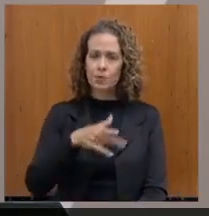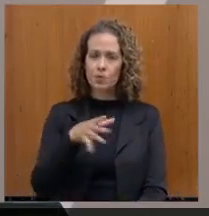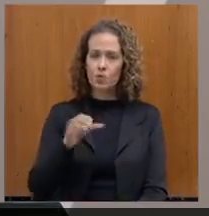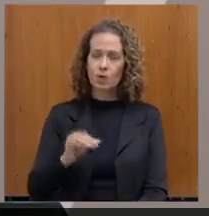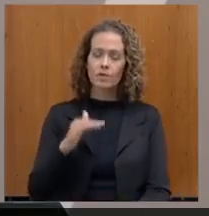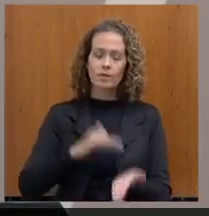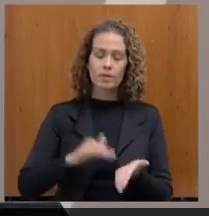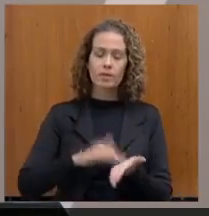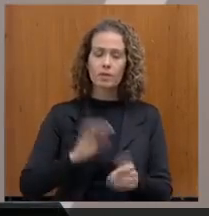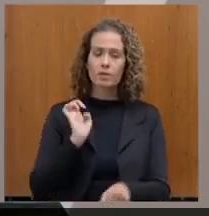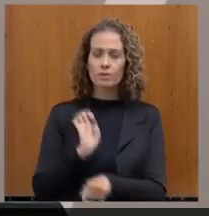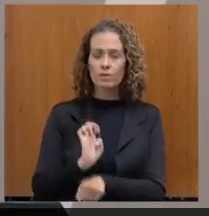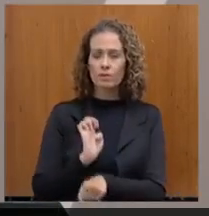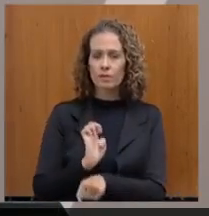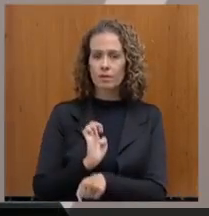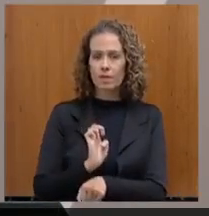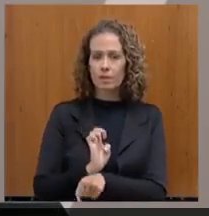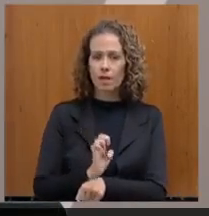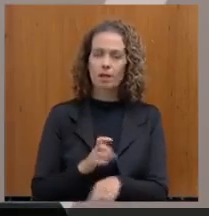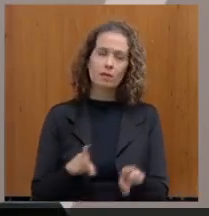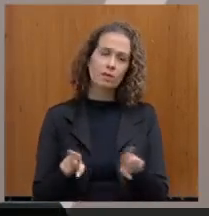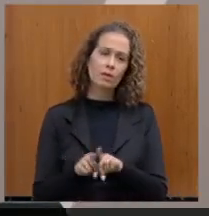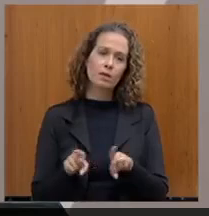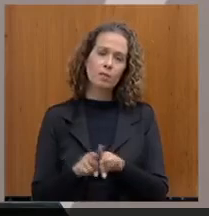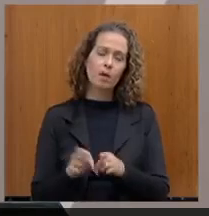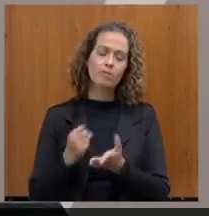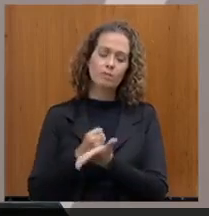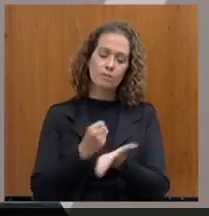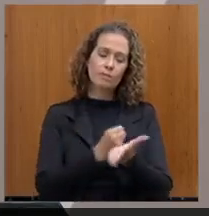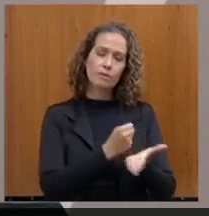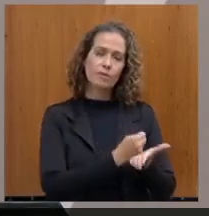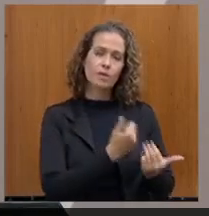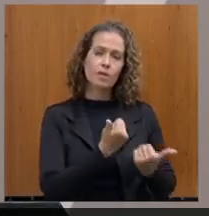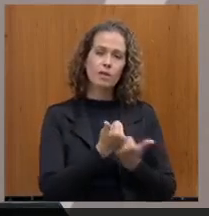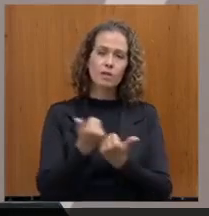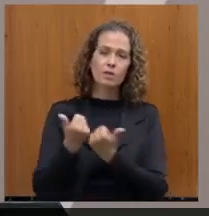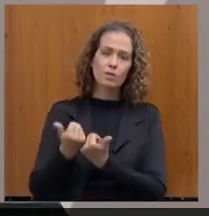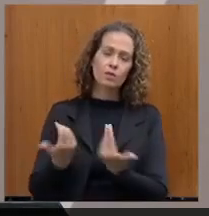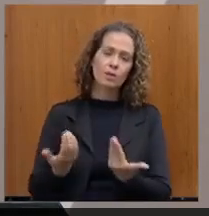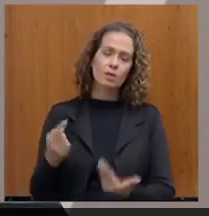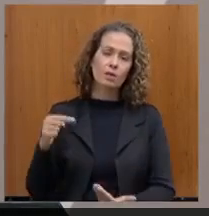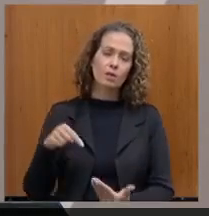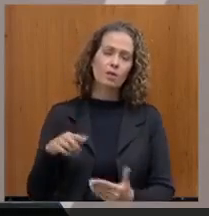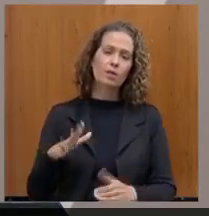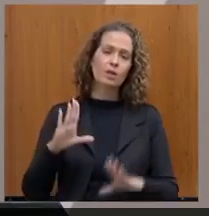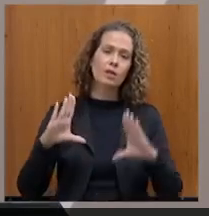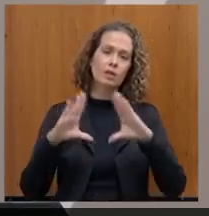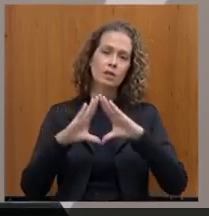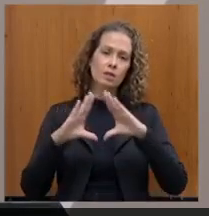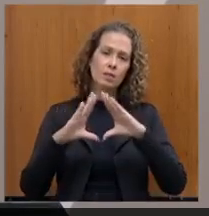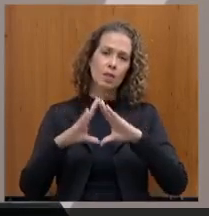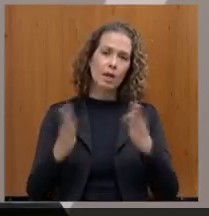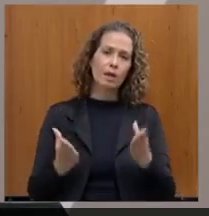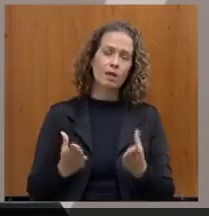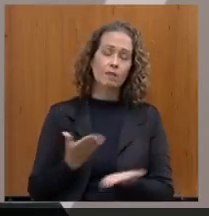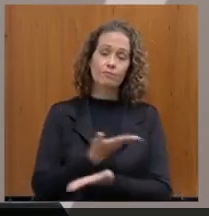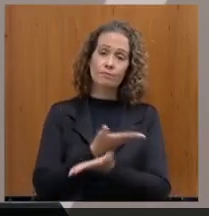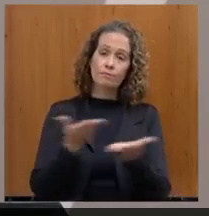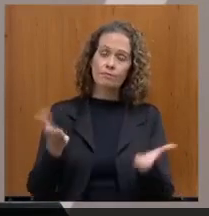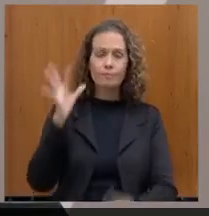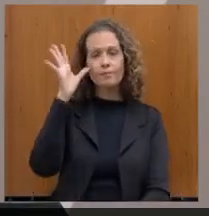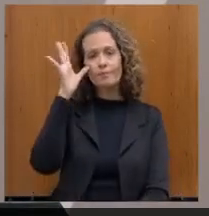deputados, colaboradores dessa casa, aqueles que não assistem pela TV Assembleia.